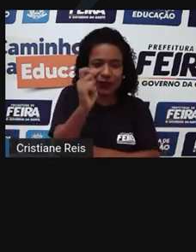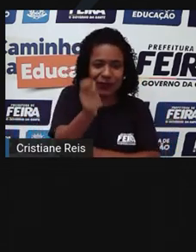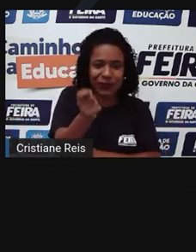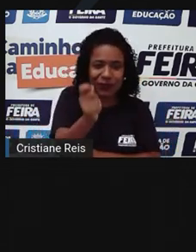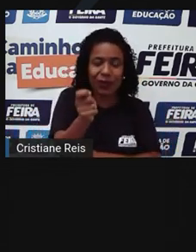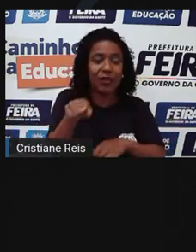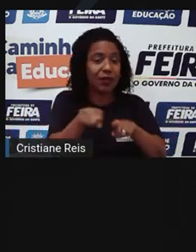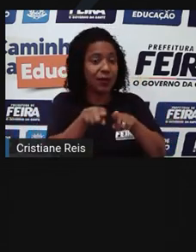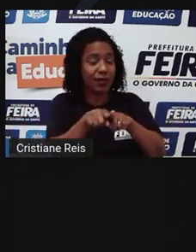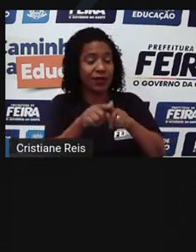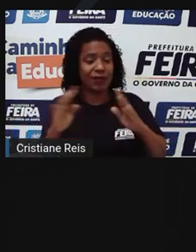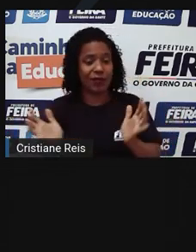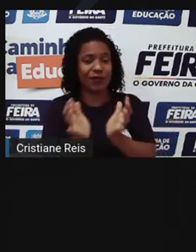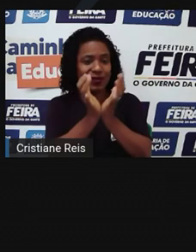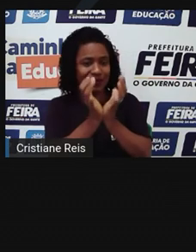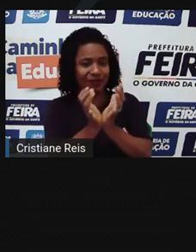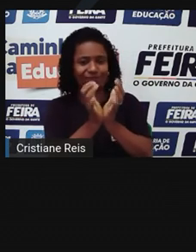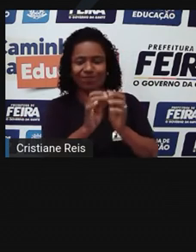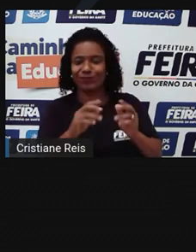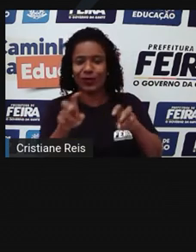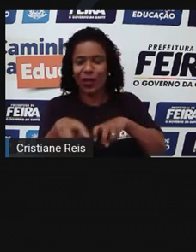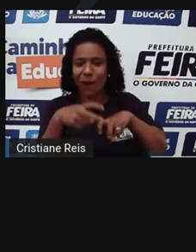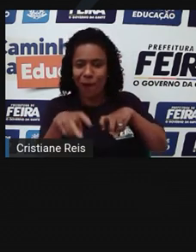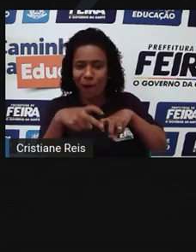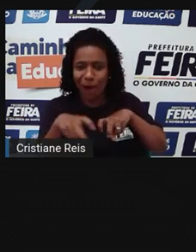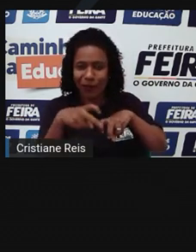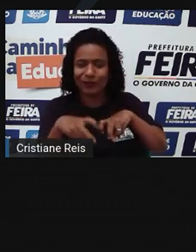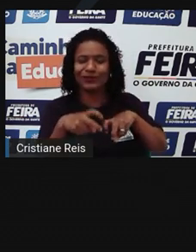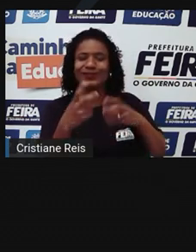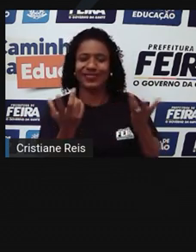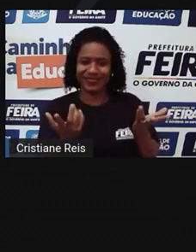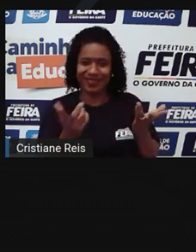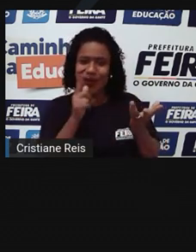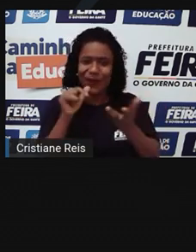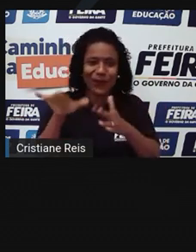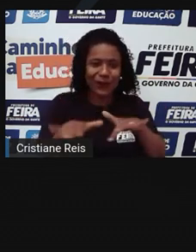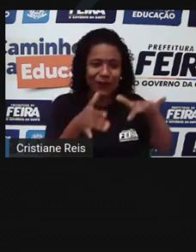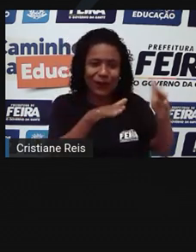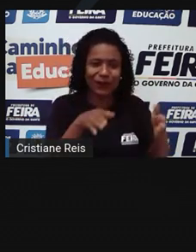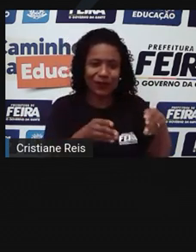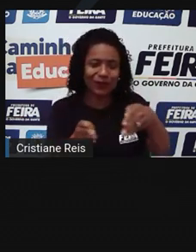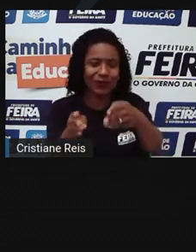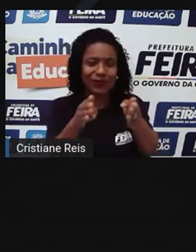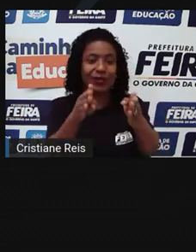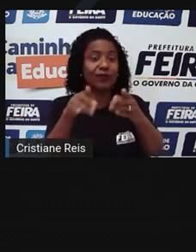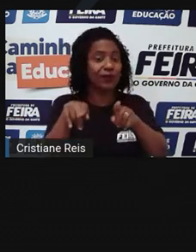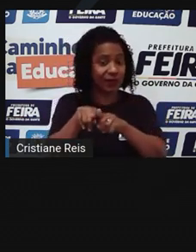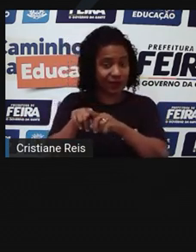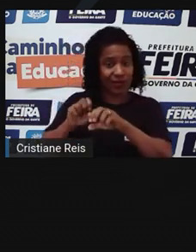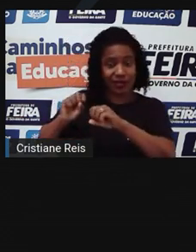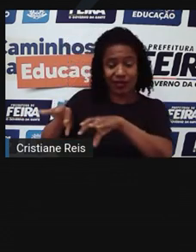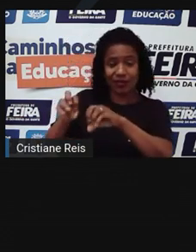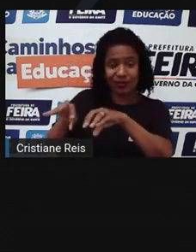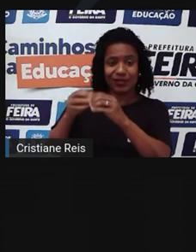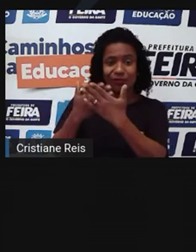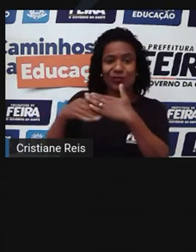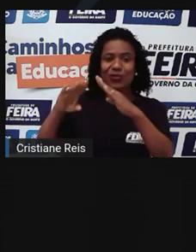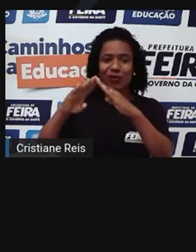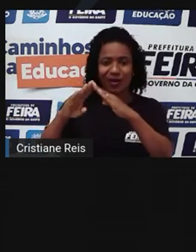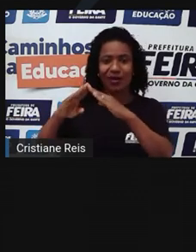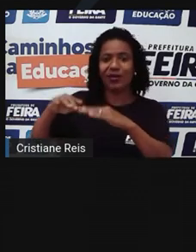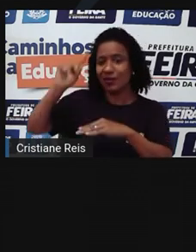ribeirinhas, caiçaras e extrativistas. 16. Educação escolar quilombola. Acontece nas